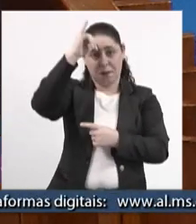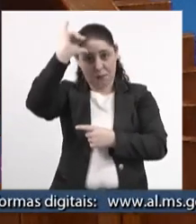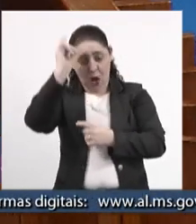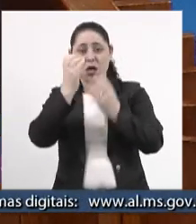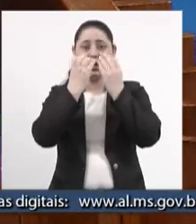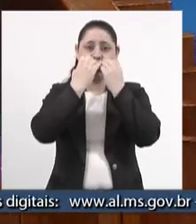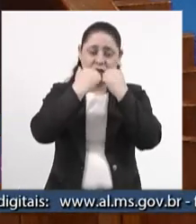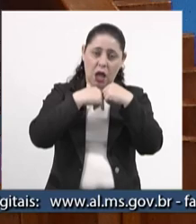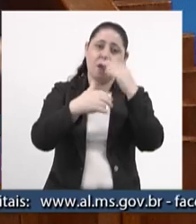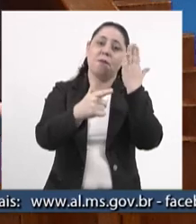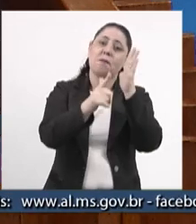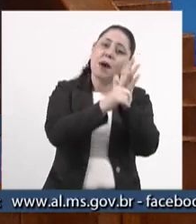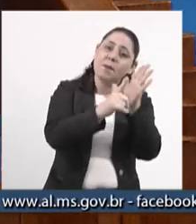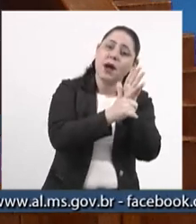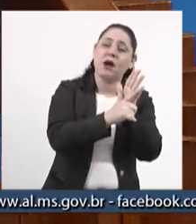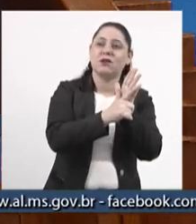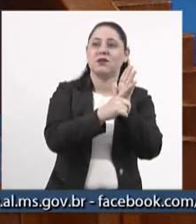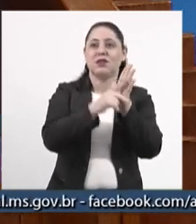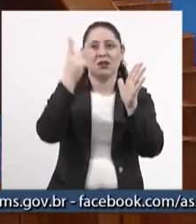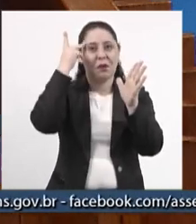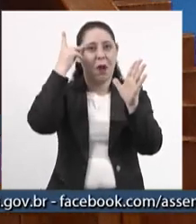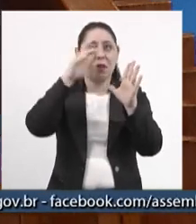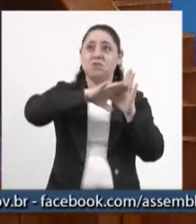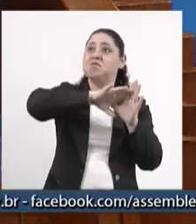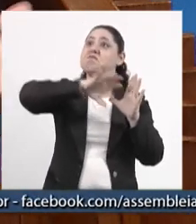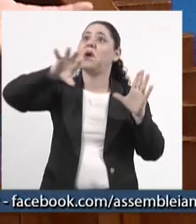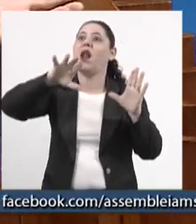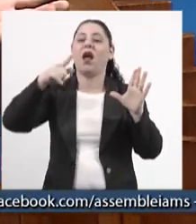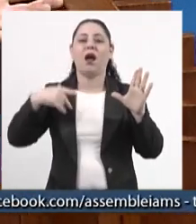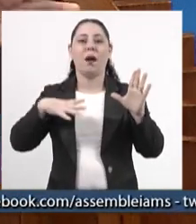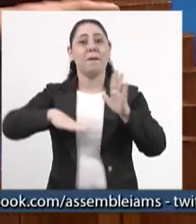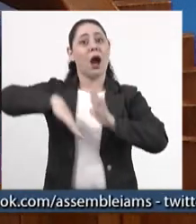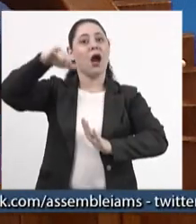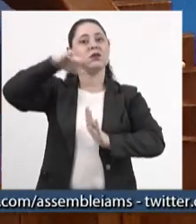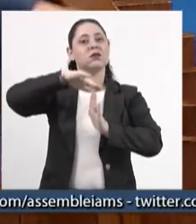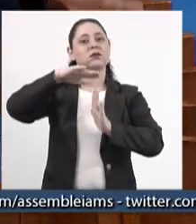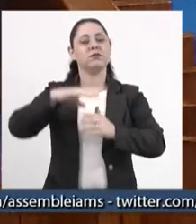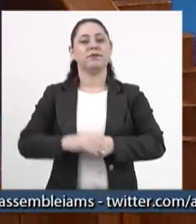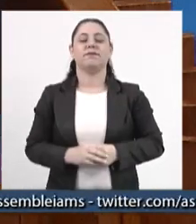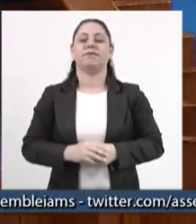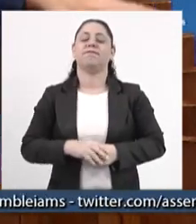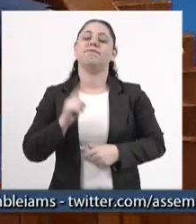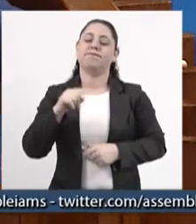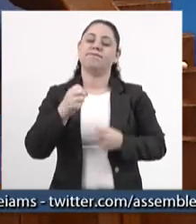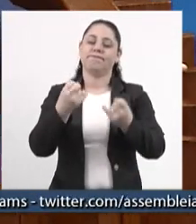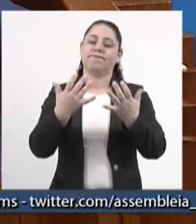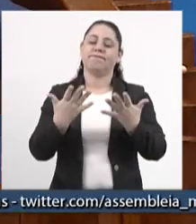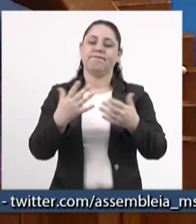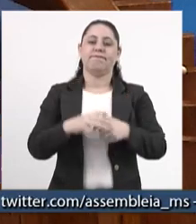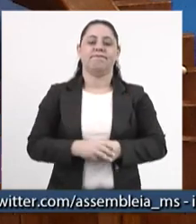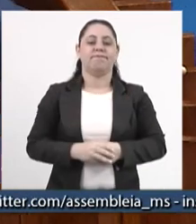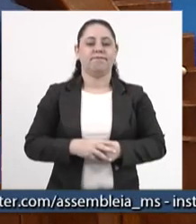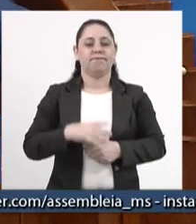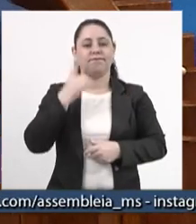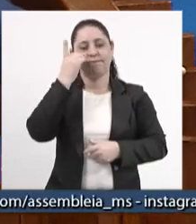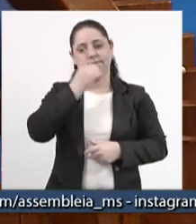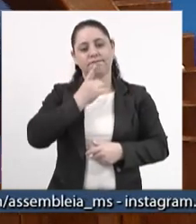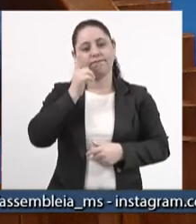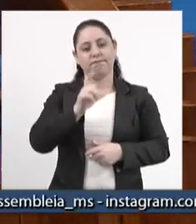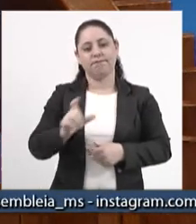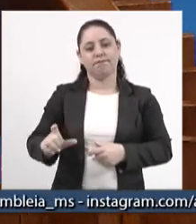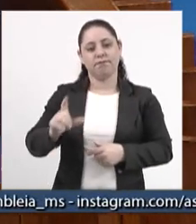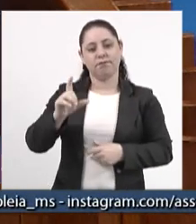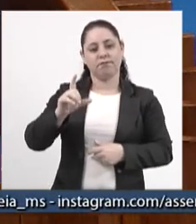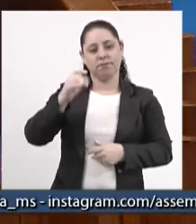do nosso milho, da nossa celulose. É excelente, fica tudo no destino. Então, é isso que eu queria colocar, senhor presidente. E a parte, deputado Júnior? Olha,